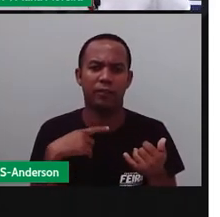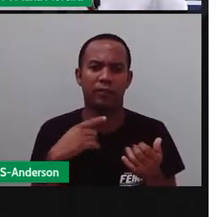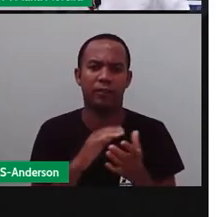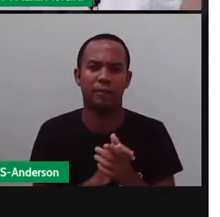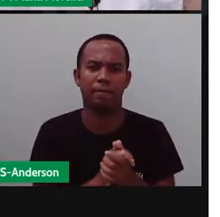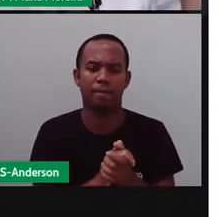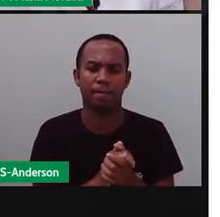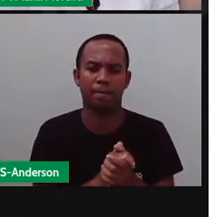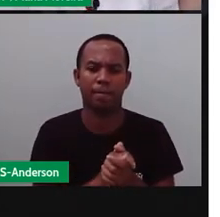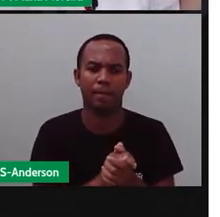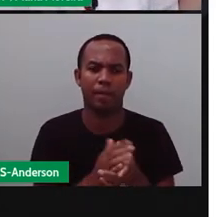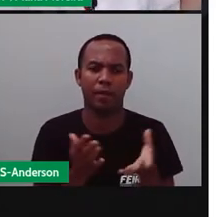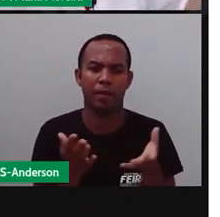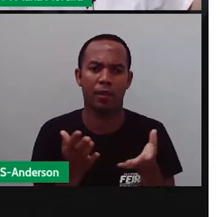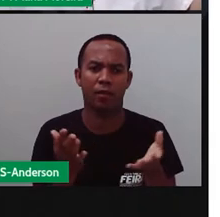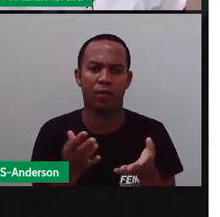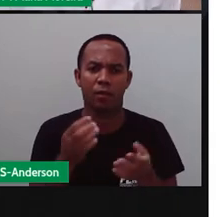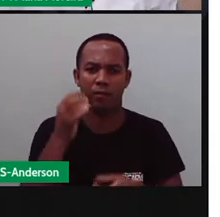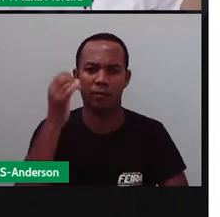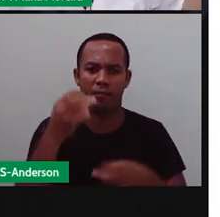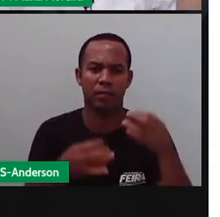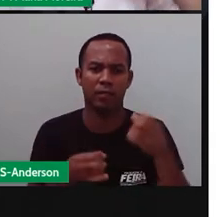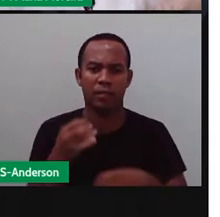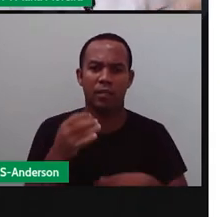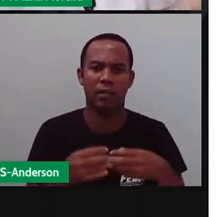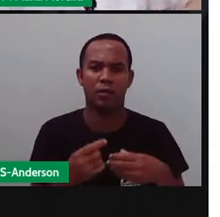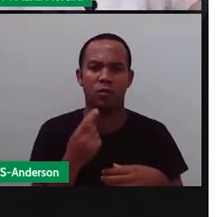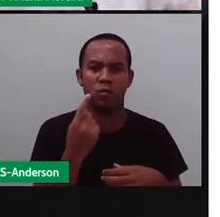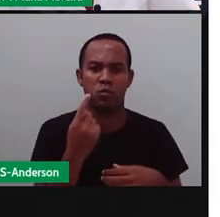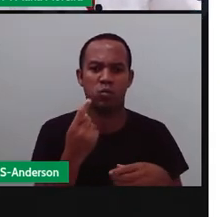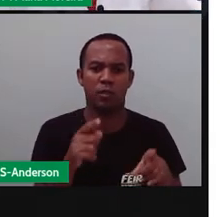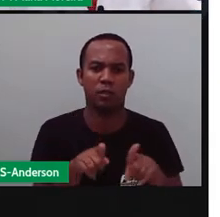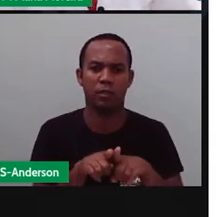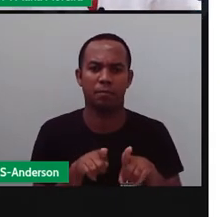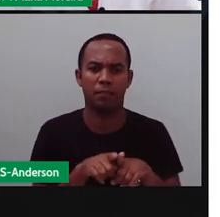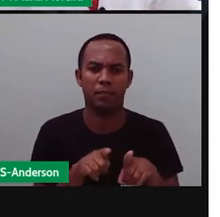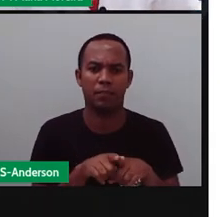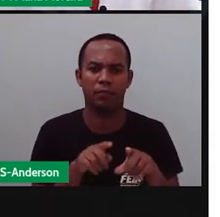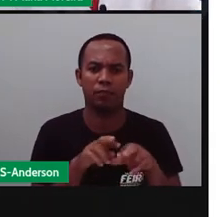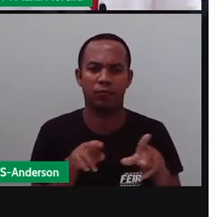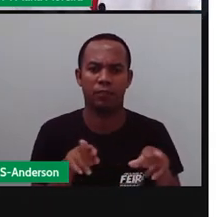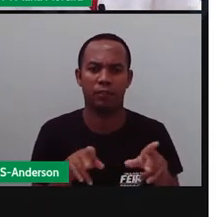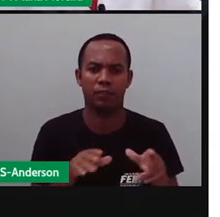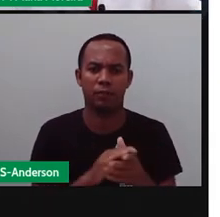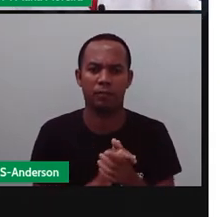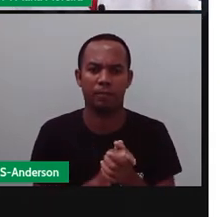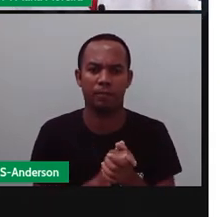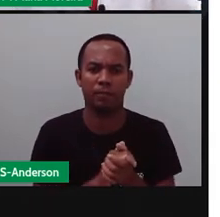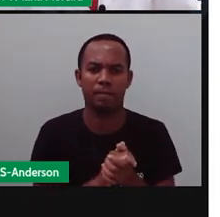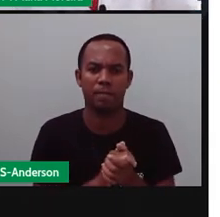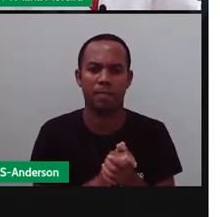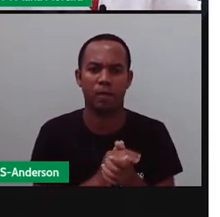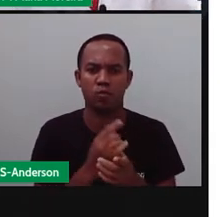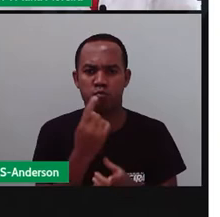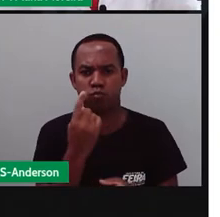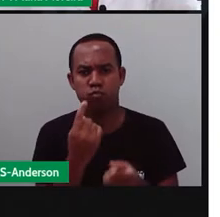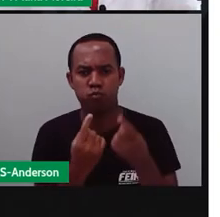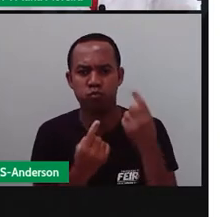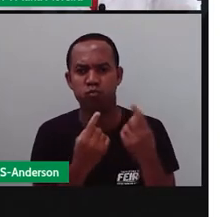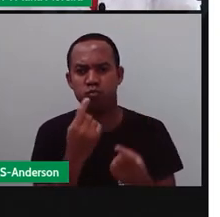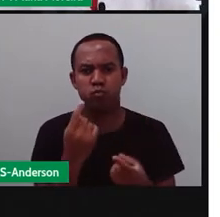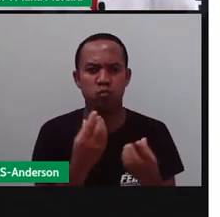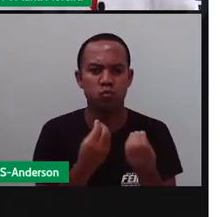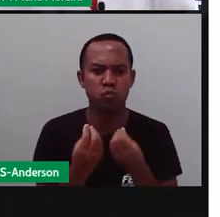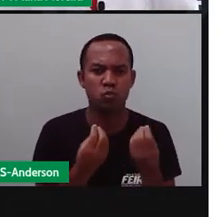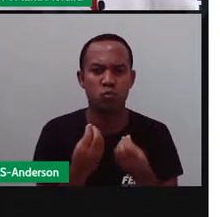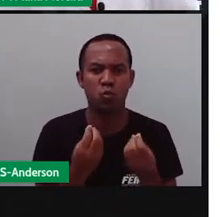Inclusive, vamos falar de uma delas aqui, que a maioria é feita por adultos. Bom, há algumas características que